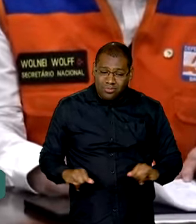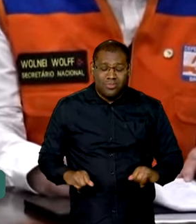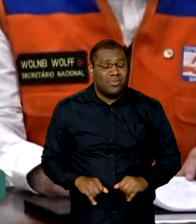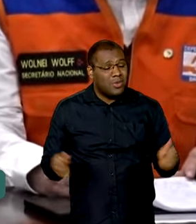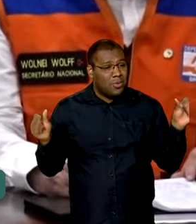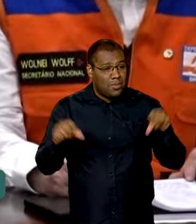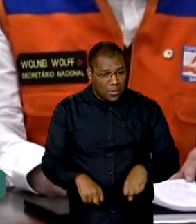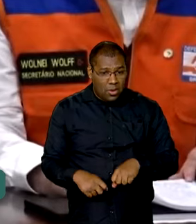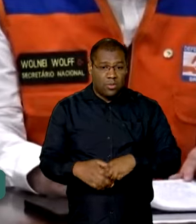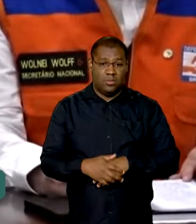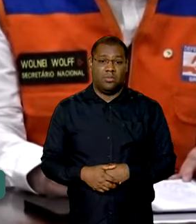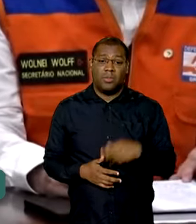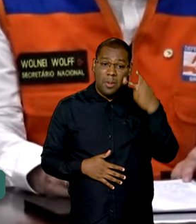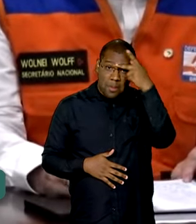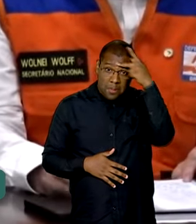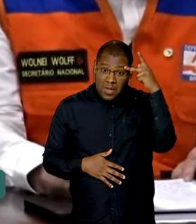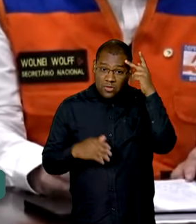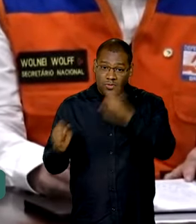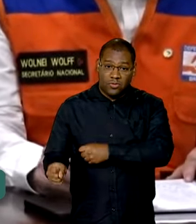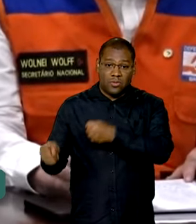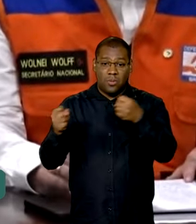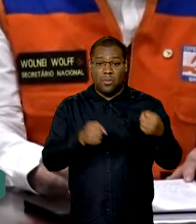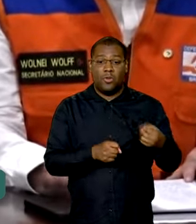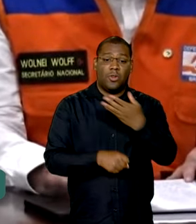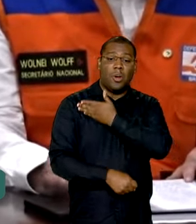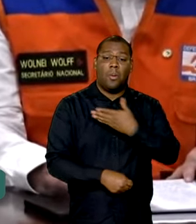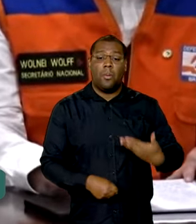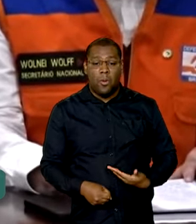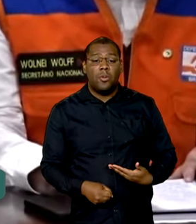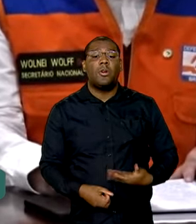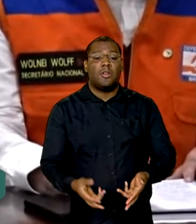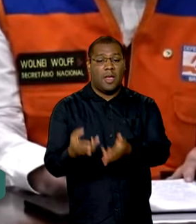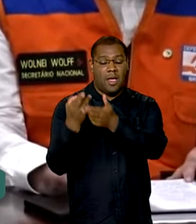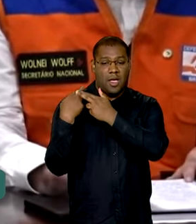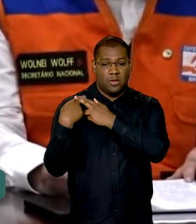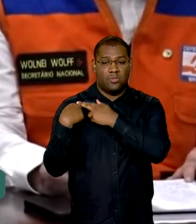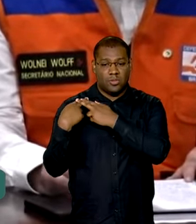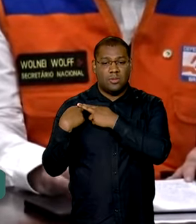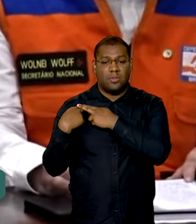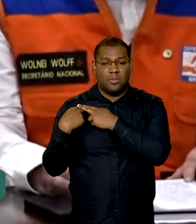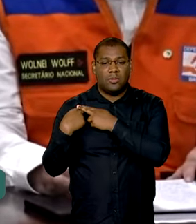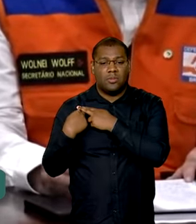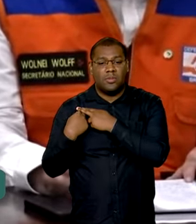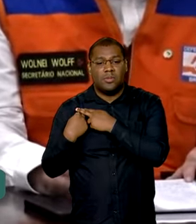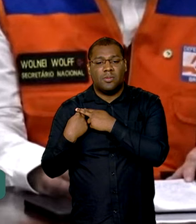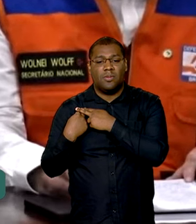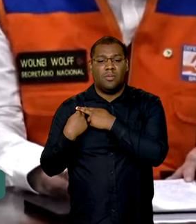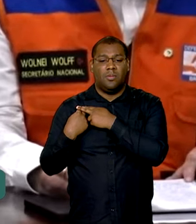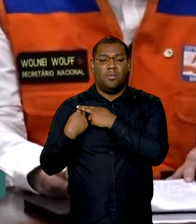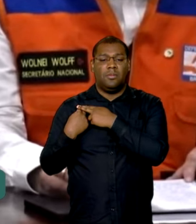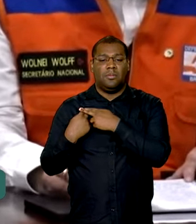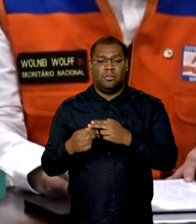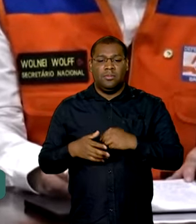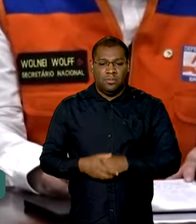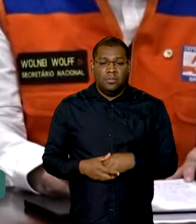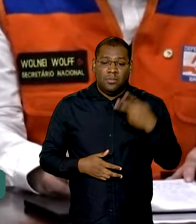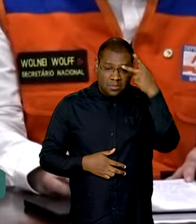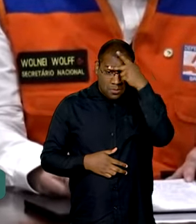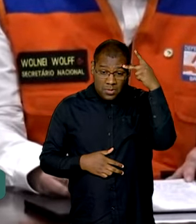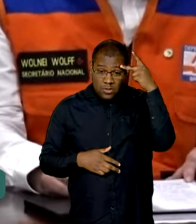devemos dar o tom e o exemplo de como se deve se comportar diante de um evento, de uma crise